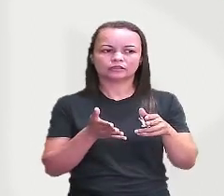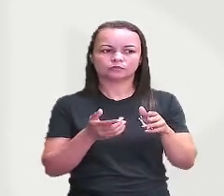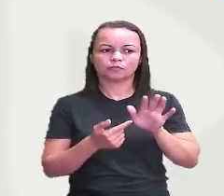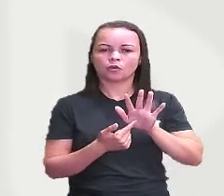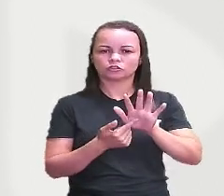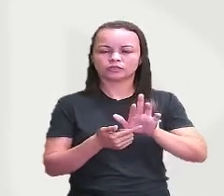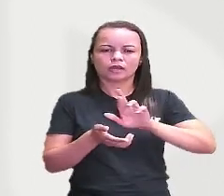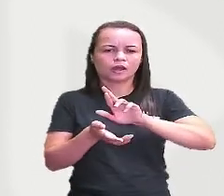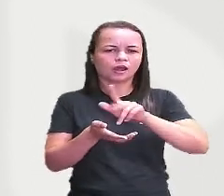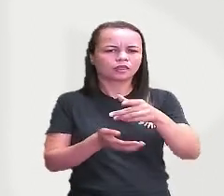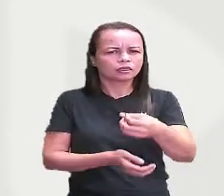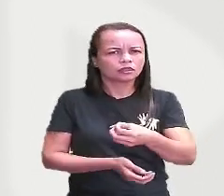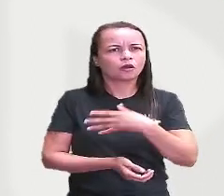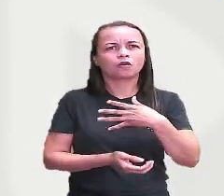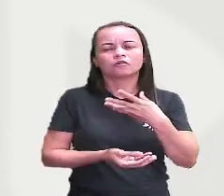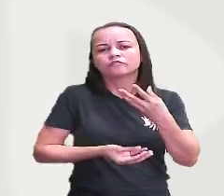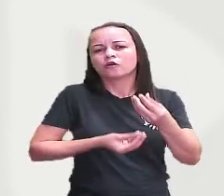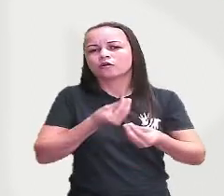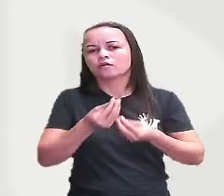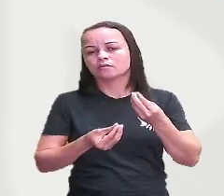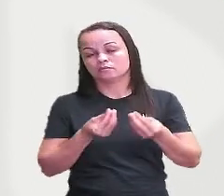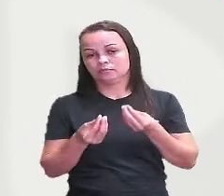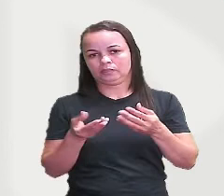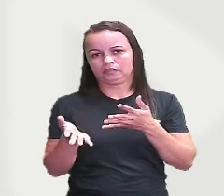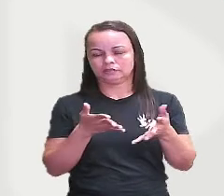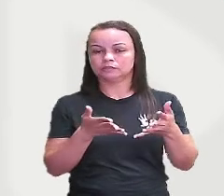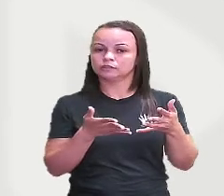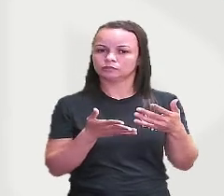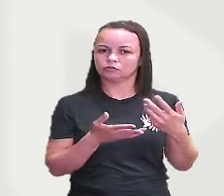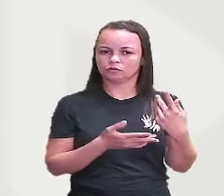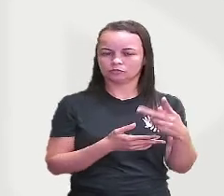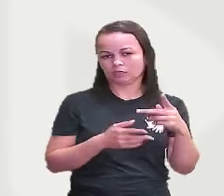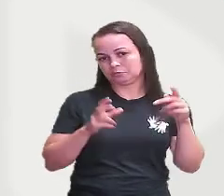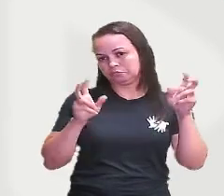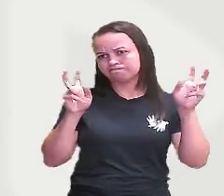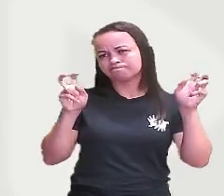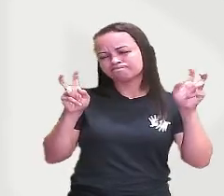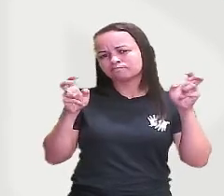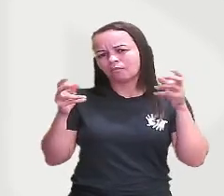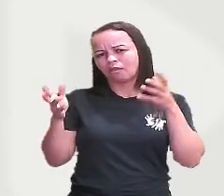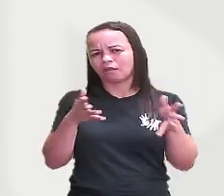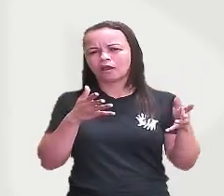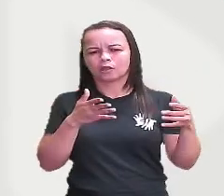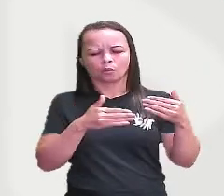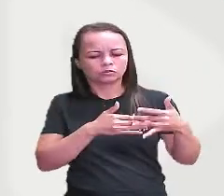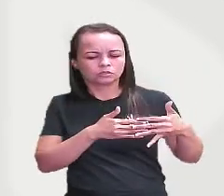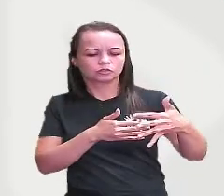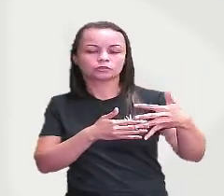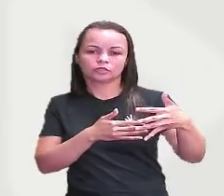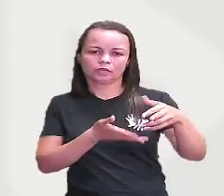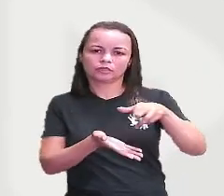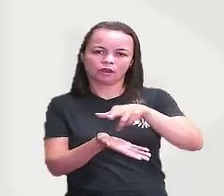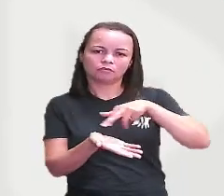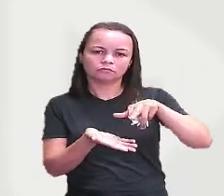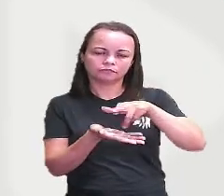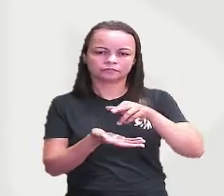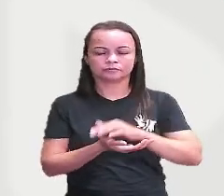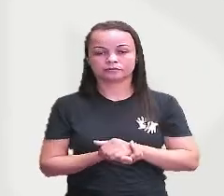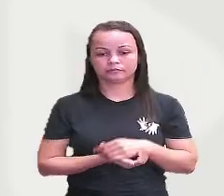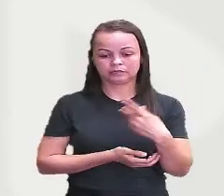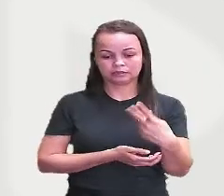nova forma para dar entre aspas continuidade à revolução porque nesse momento a